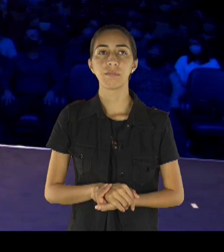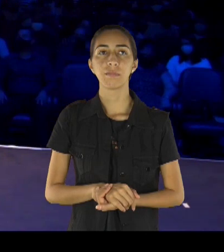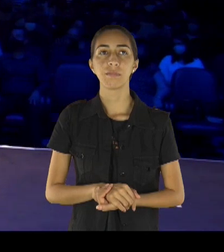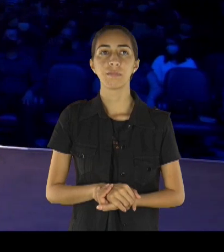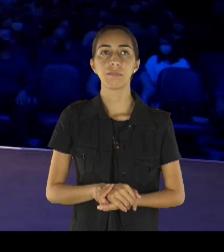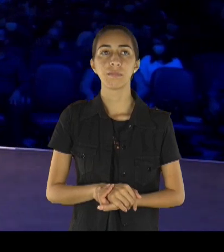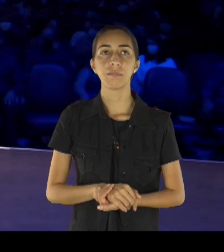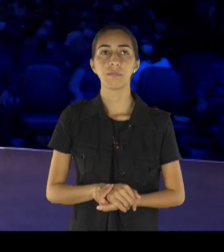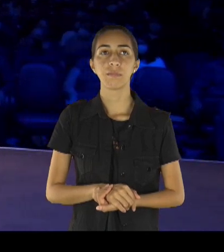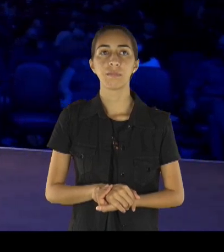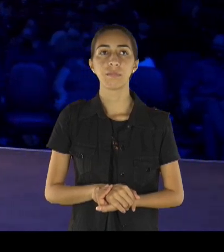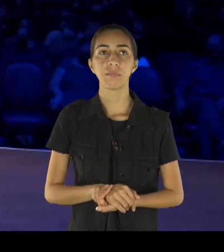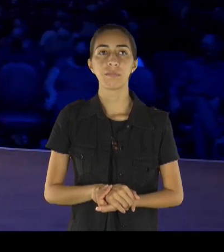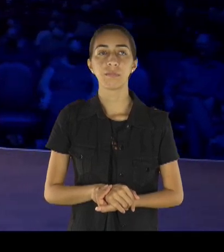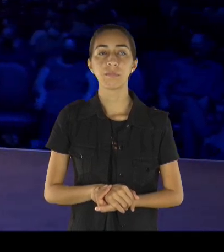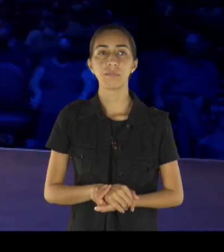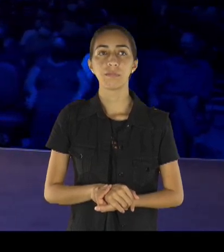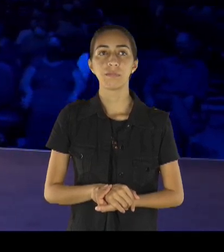e os que,